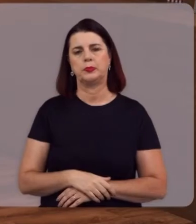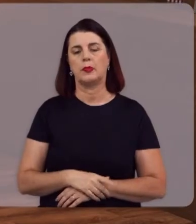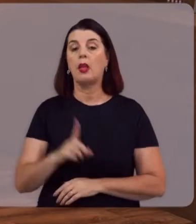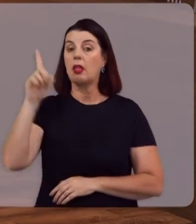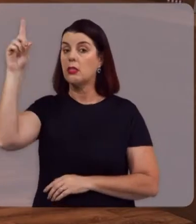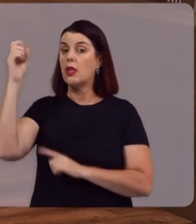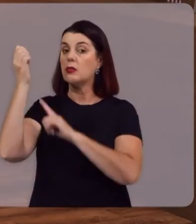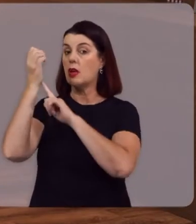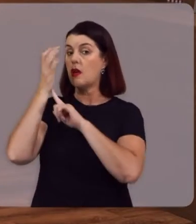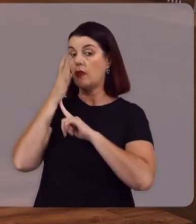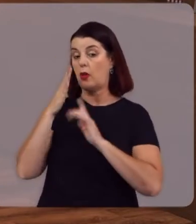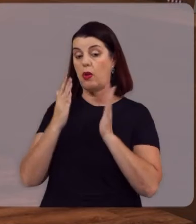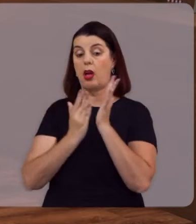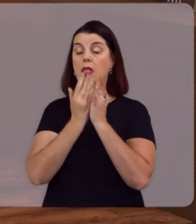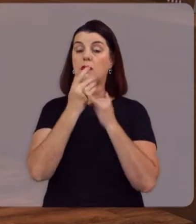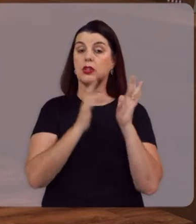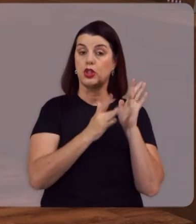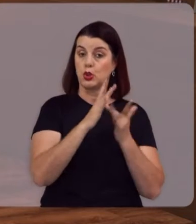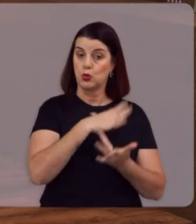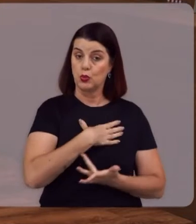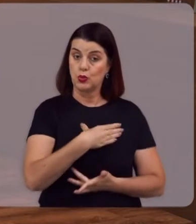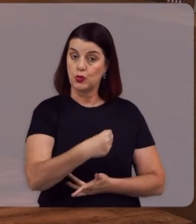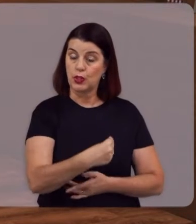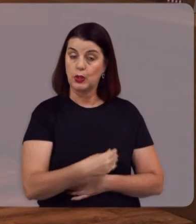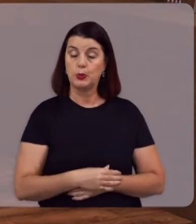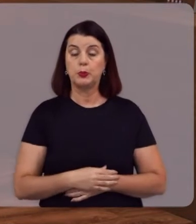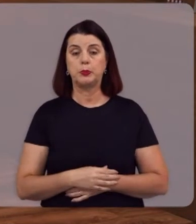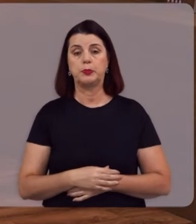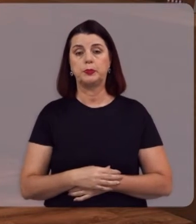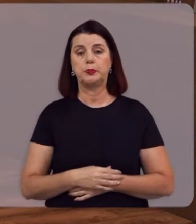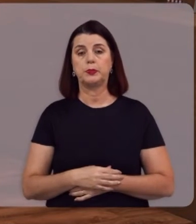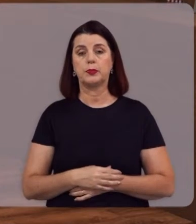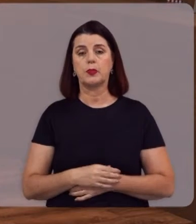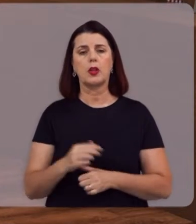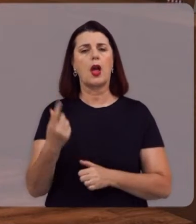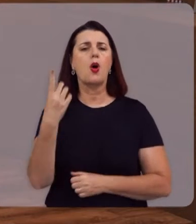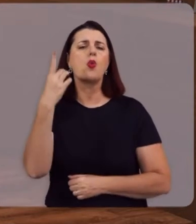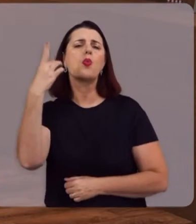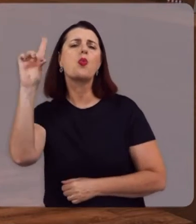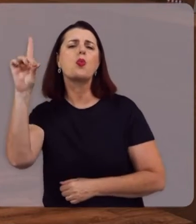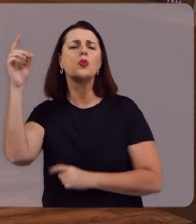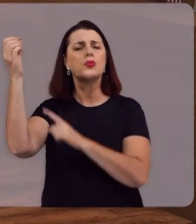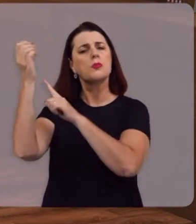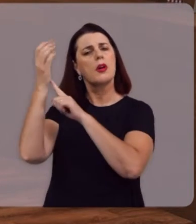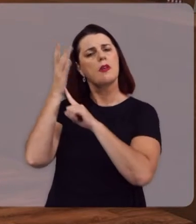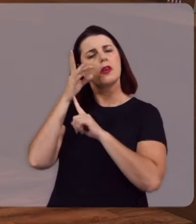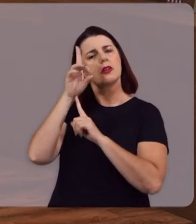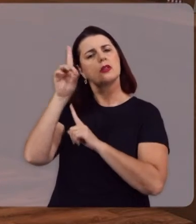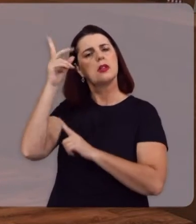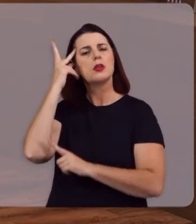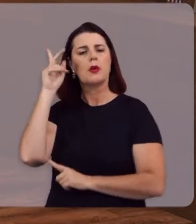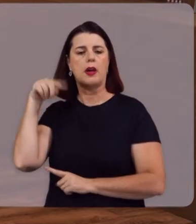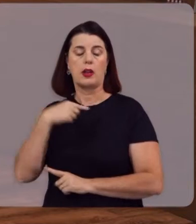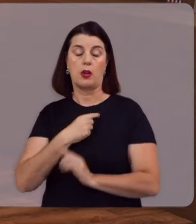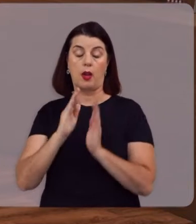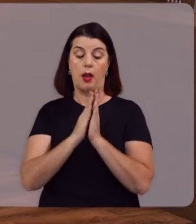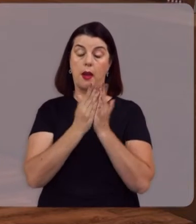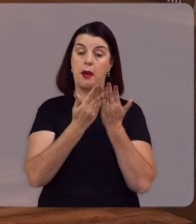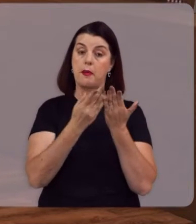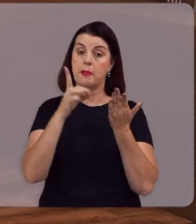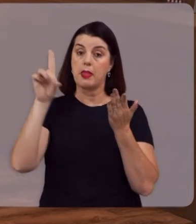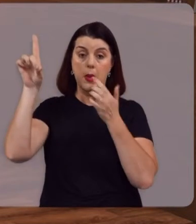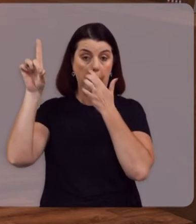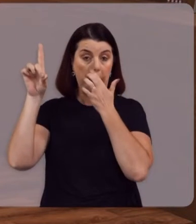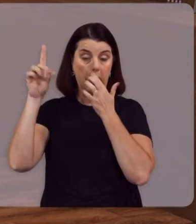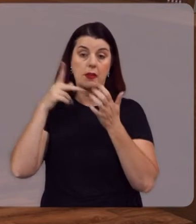Deus se revelou Em seu filho Jesus Cristo Que é a última Revelação de Deus A nós Diz a Bíblia